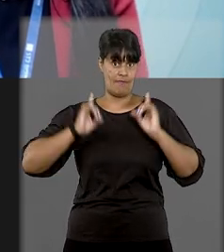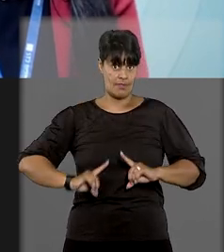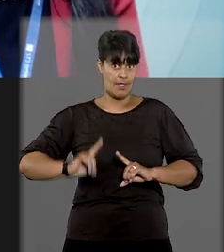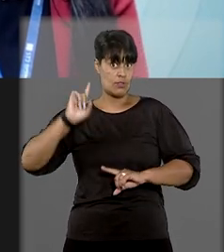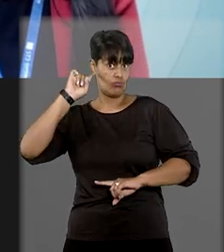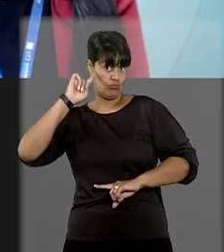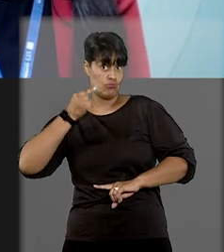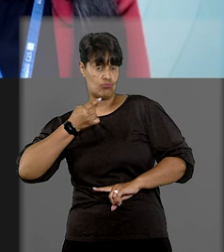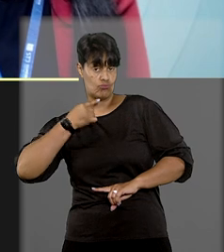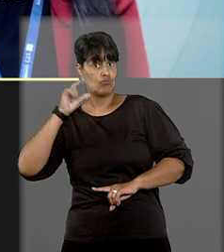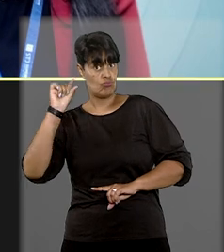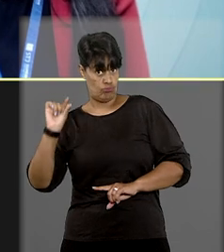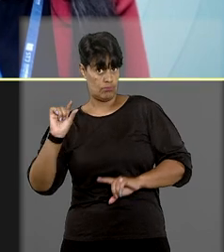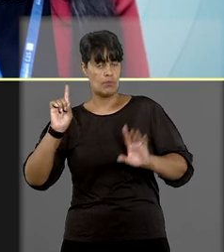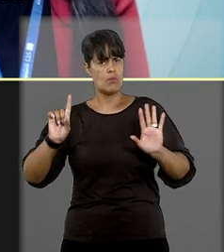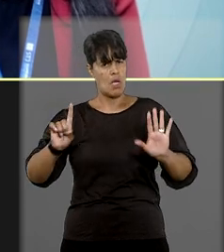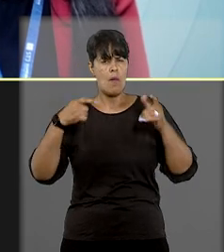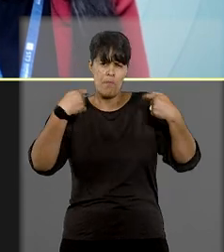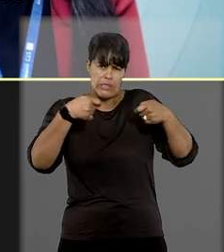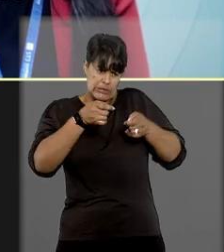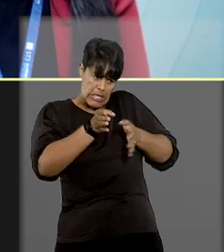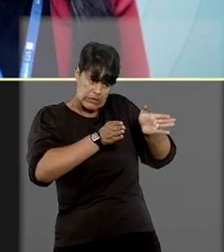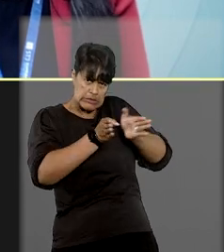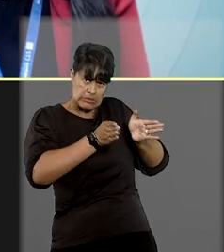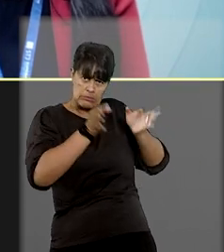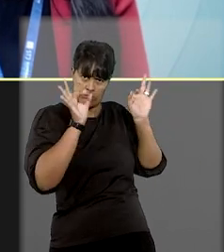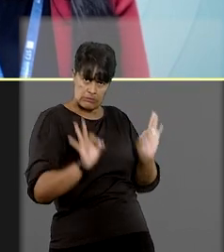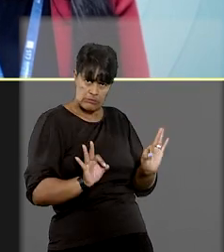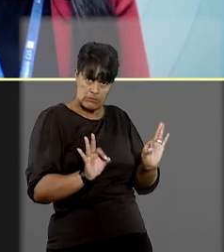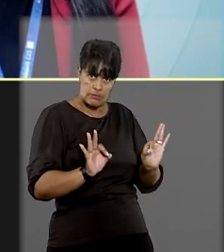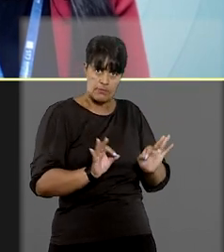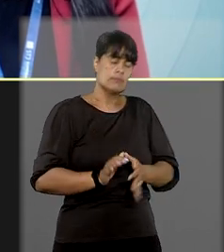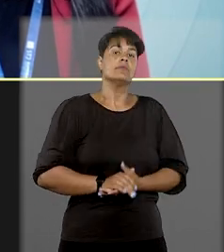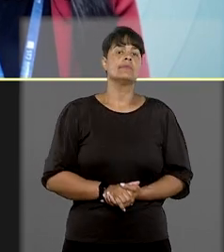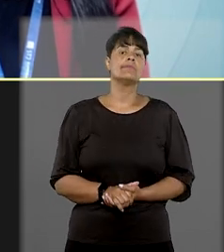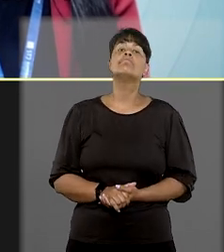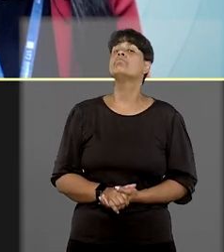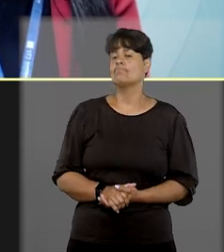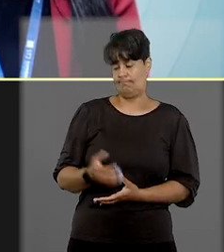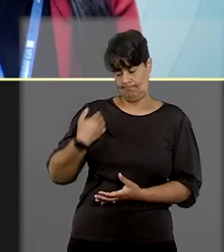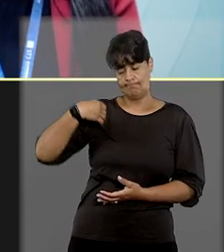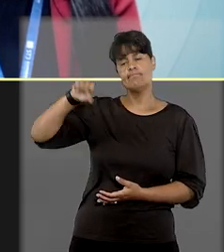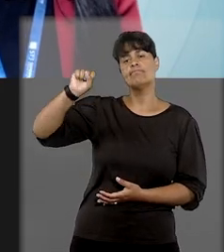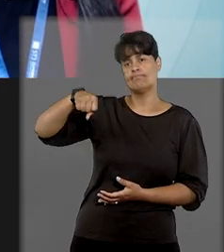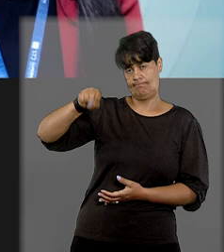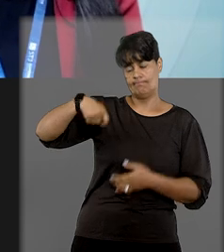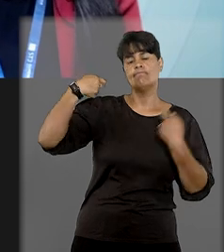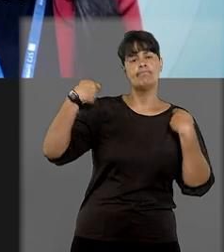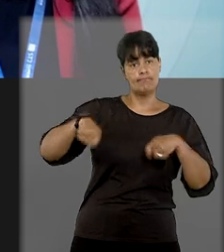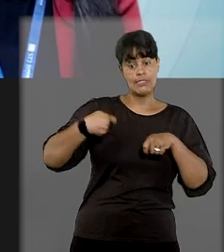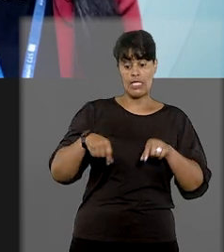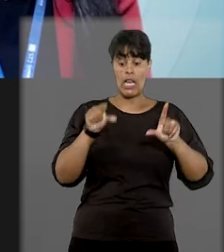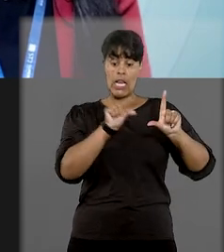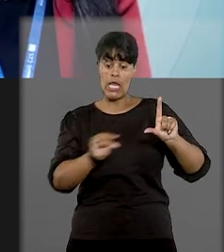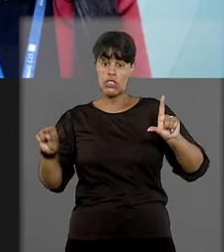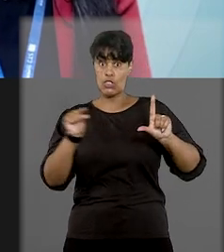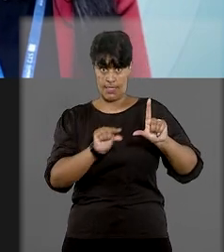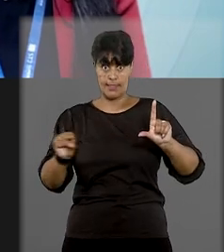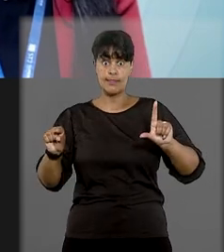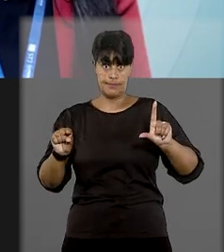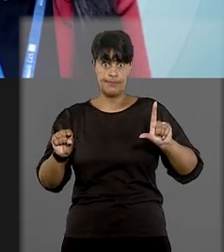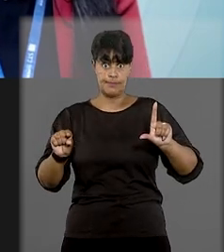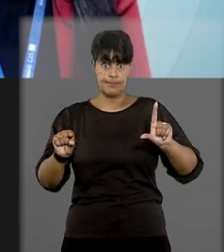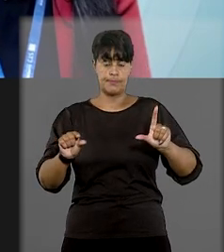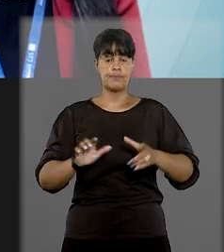surteis. Será necessário algum recurso de acessibilidade para o atendimento? Sim, por favor, ative as